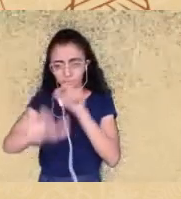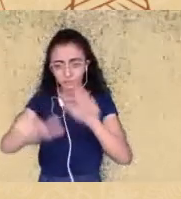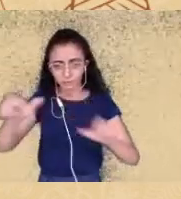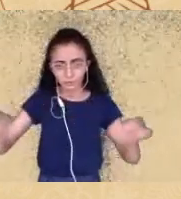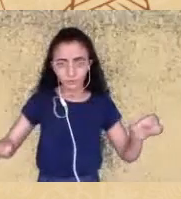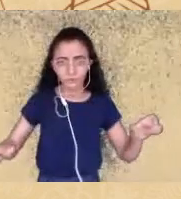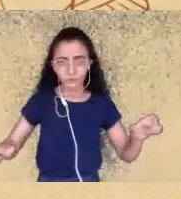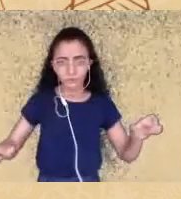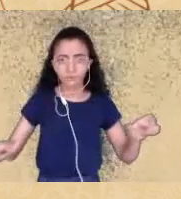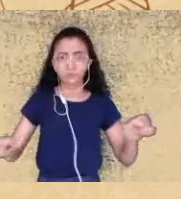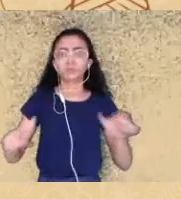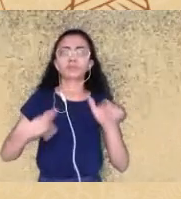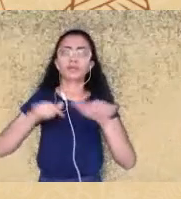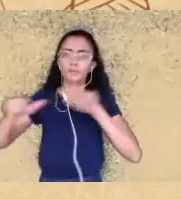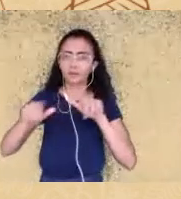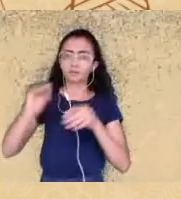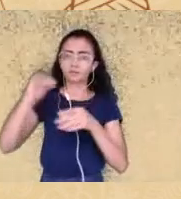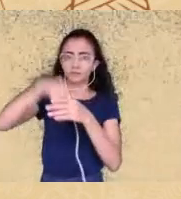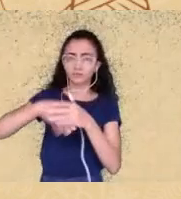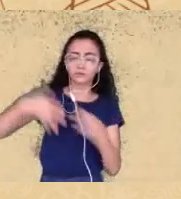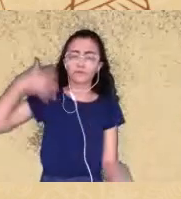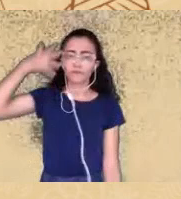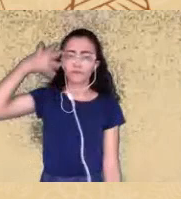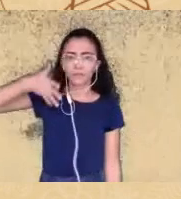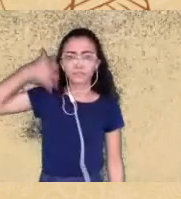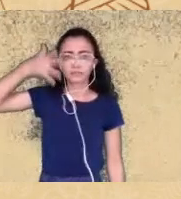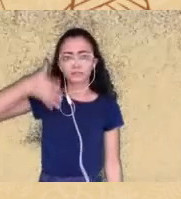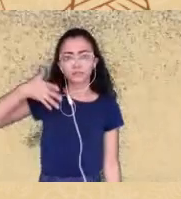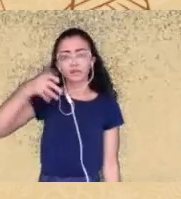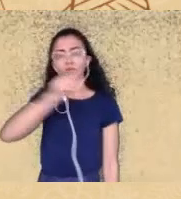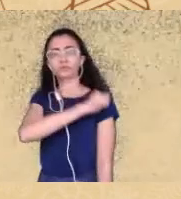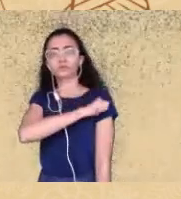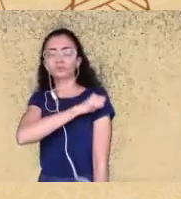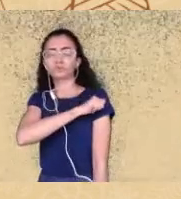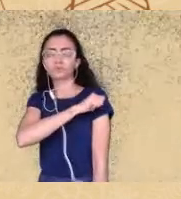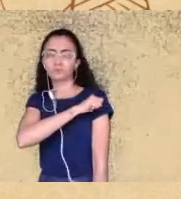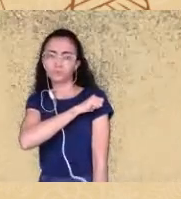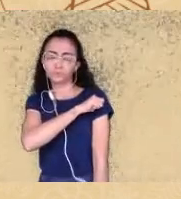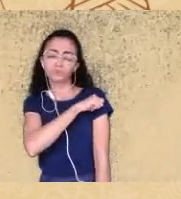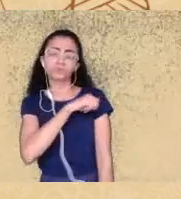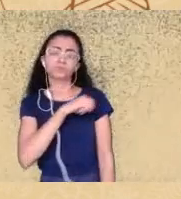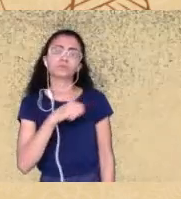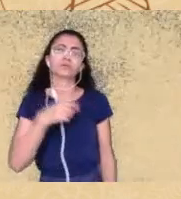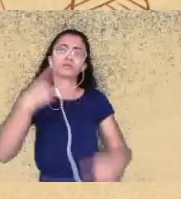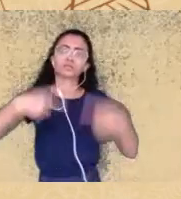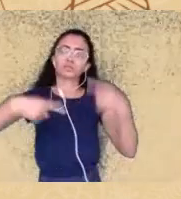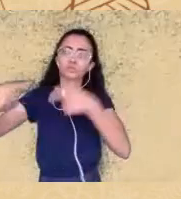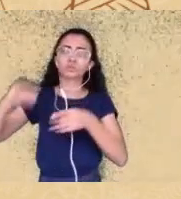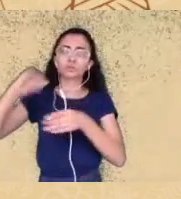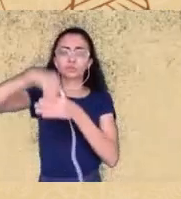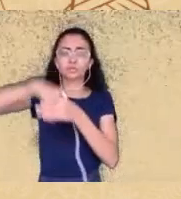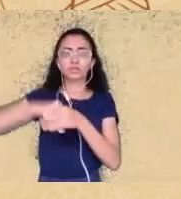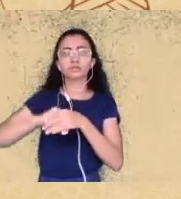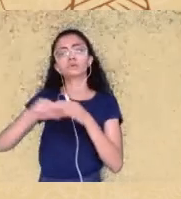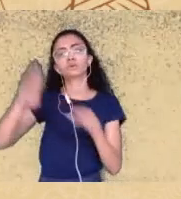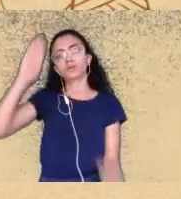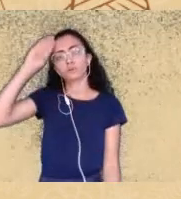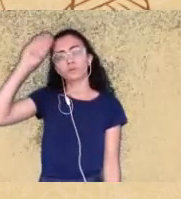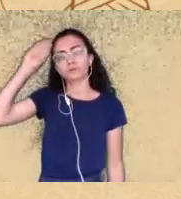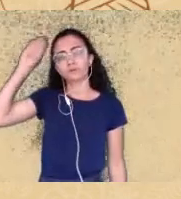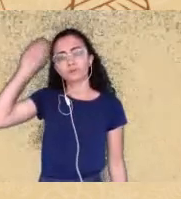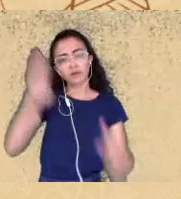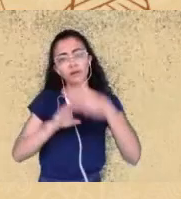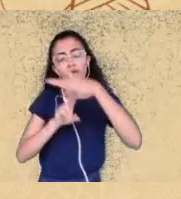ponto de vista da formação dos seus alunos tanto quanto nessas discussões dentro da faculdade da universidade ela tem